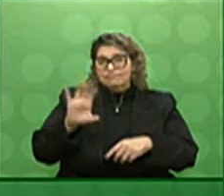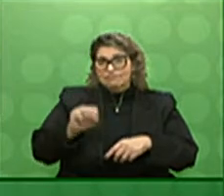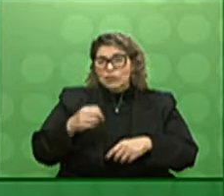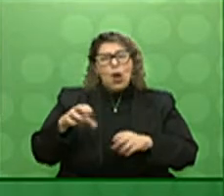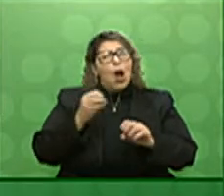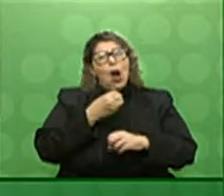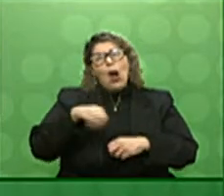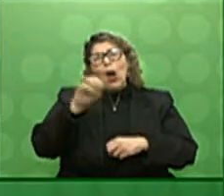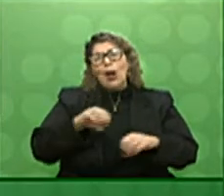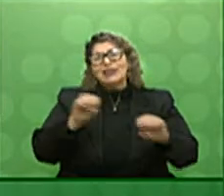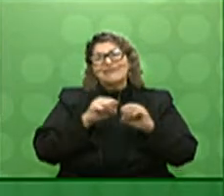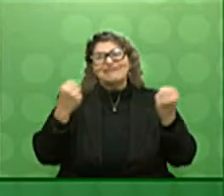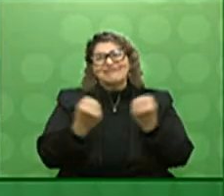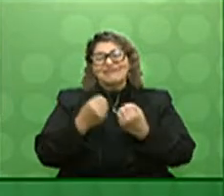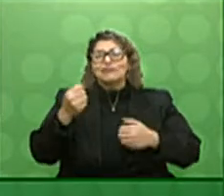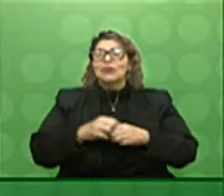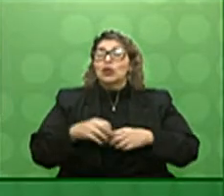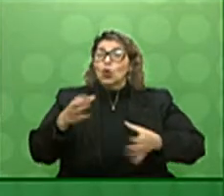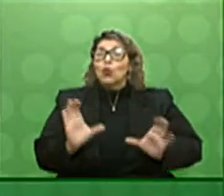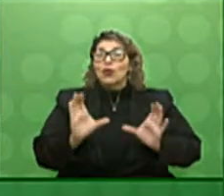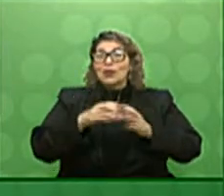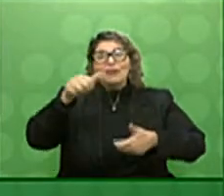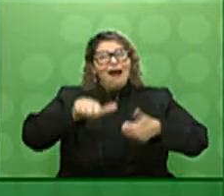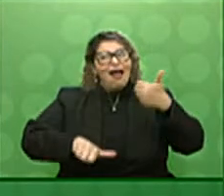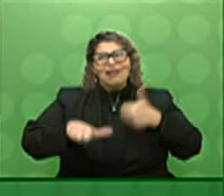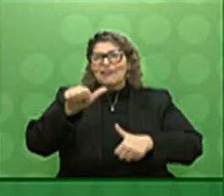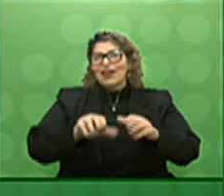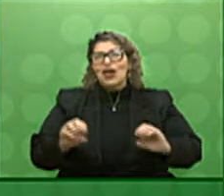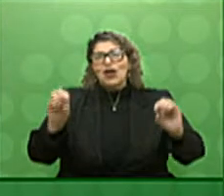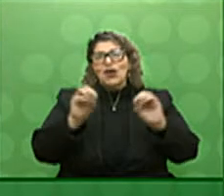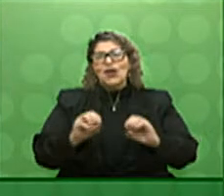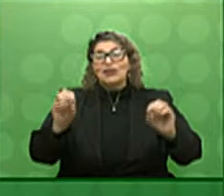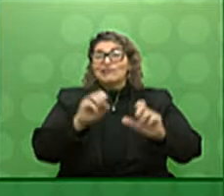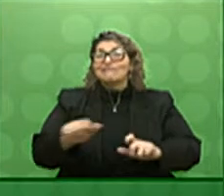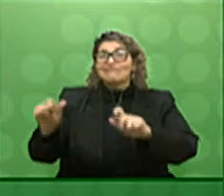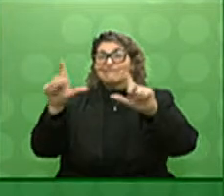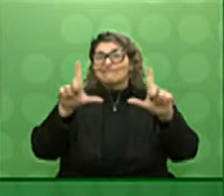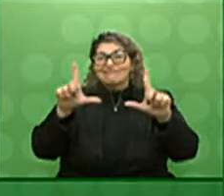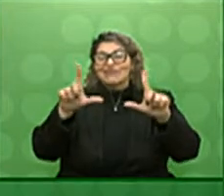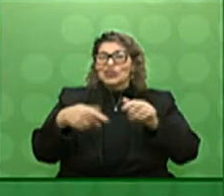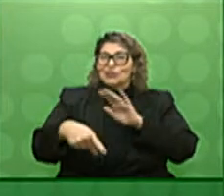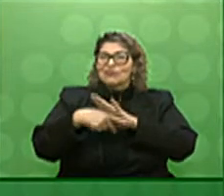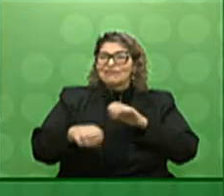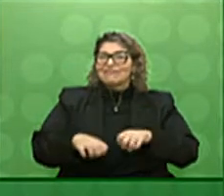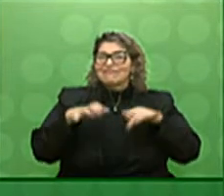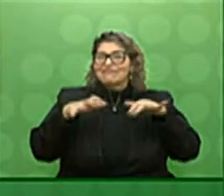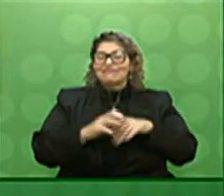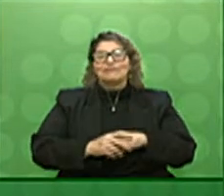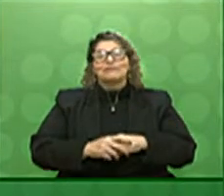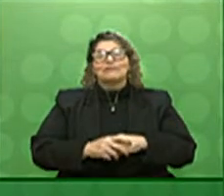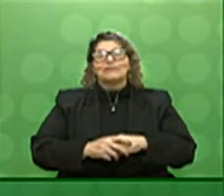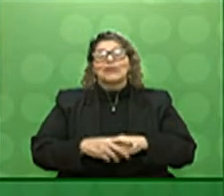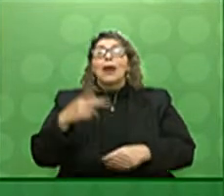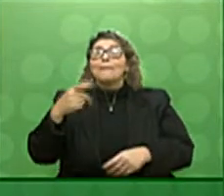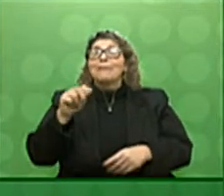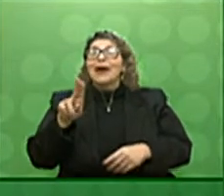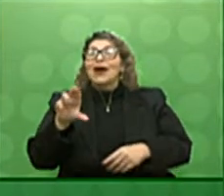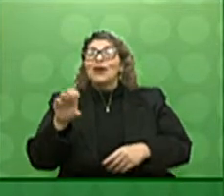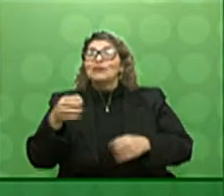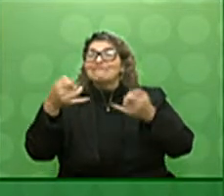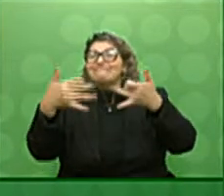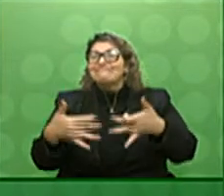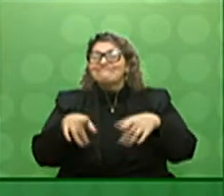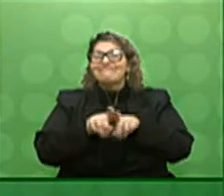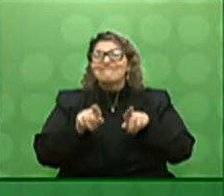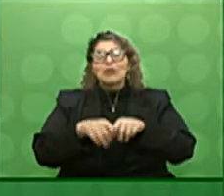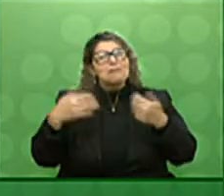seminário com uma equipe qualificada foto do Joel inclusive aqui no plenário da nossa casa o Paulo Correia parabéns pela iniciativa